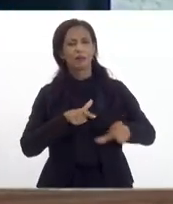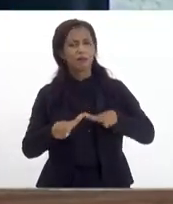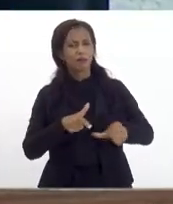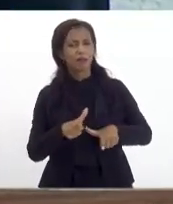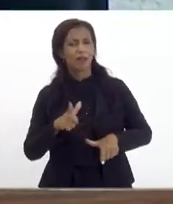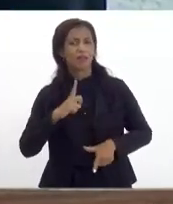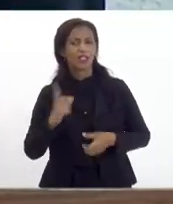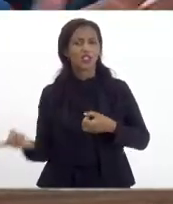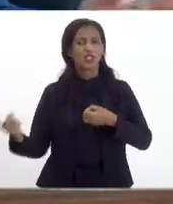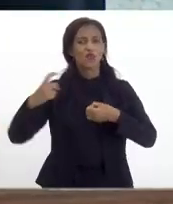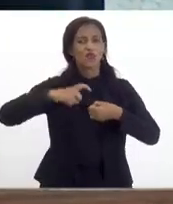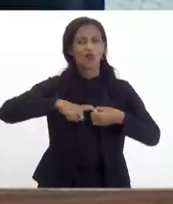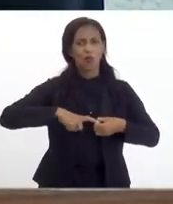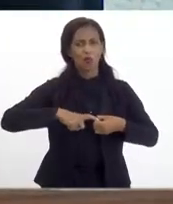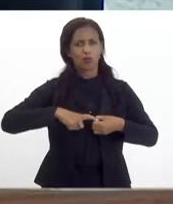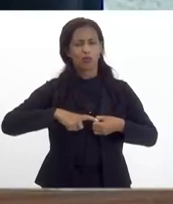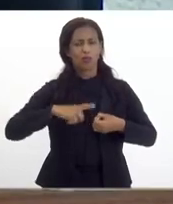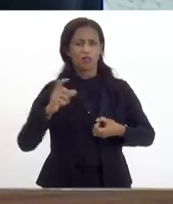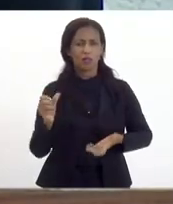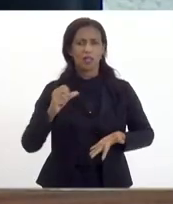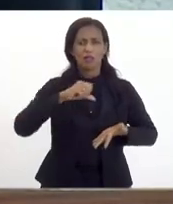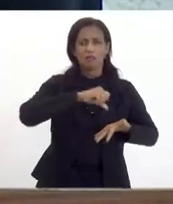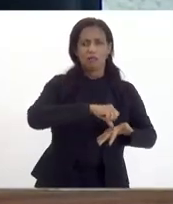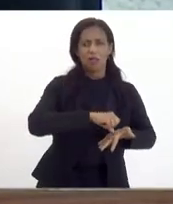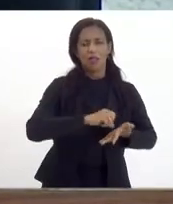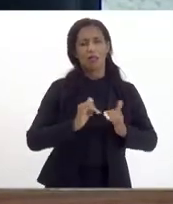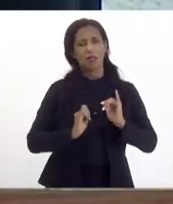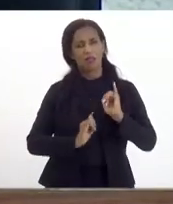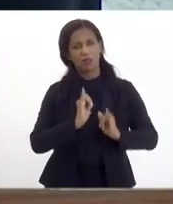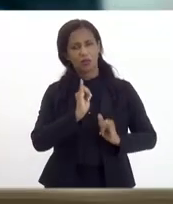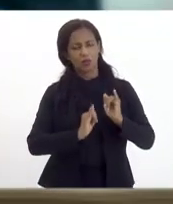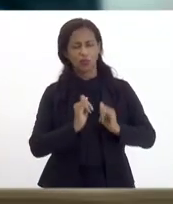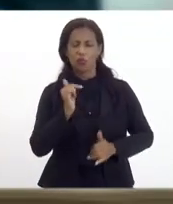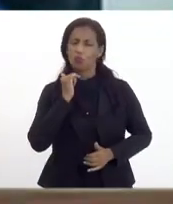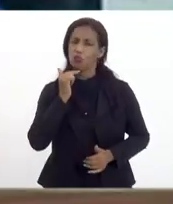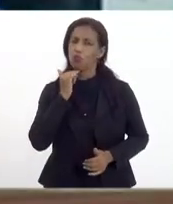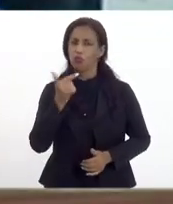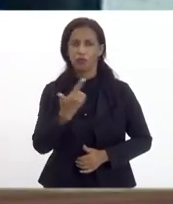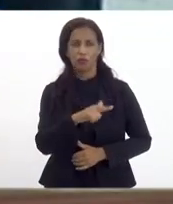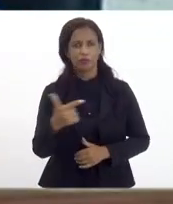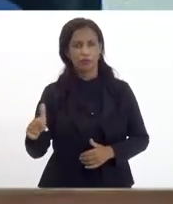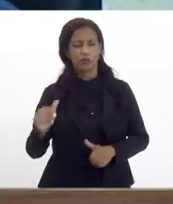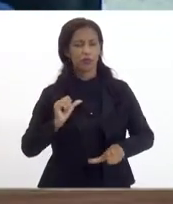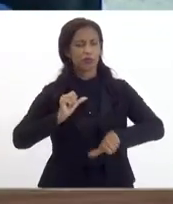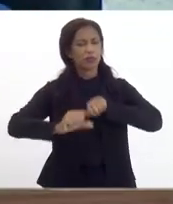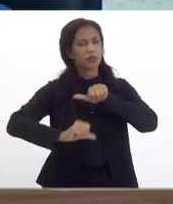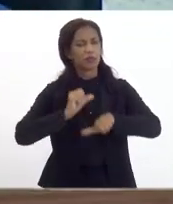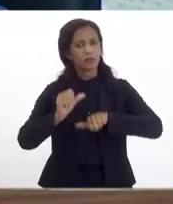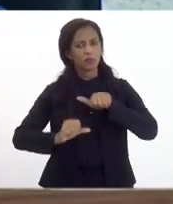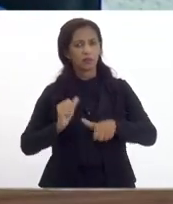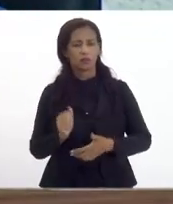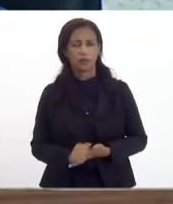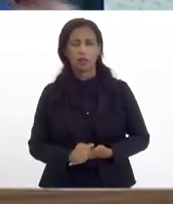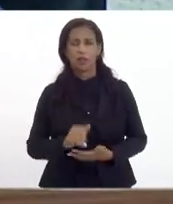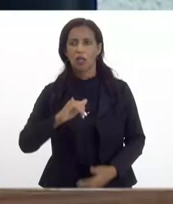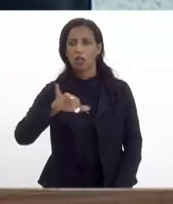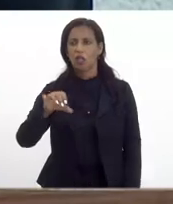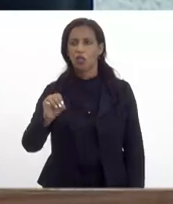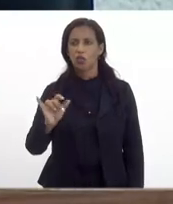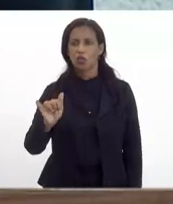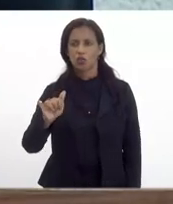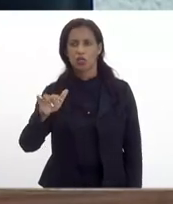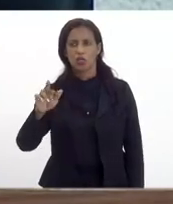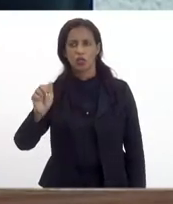ter de volta esses empregos do setor na área da indústria não tenho dúvida e transformar João Ilso a nossa